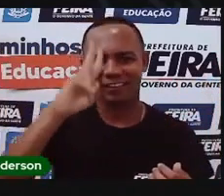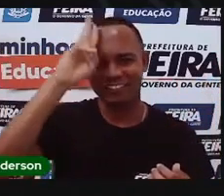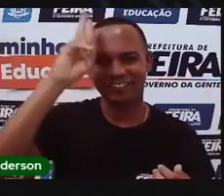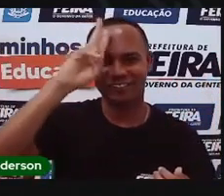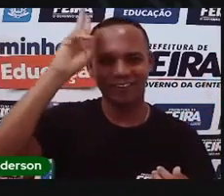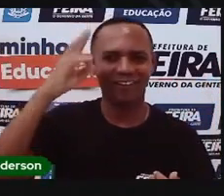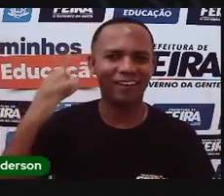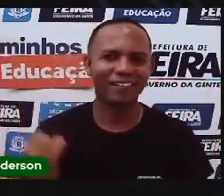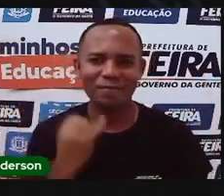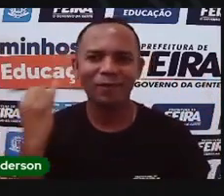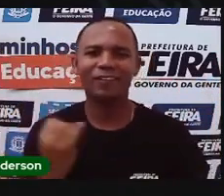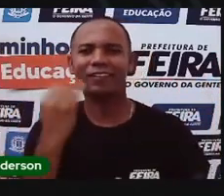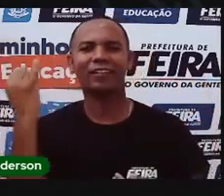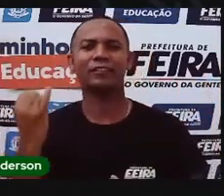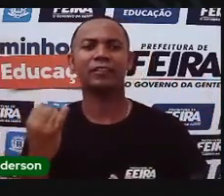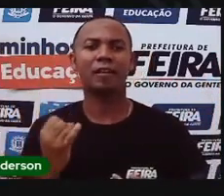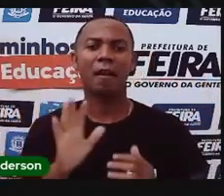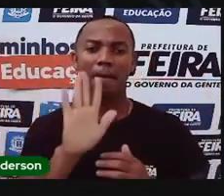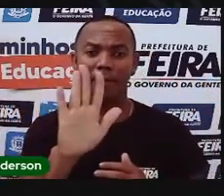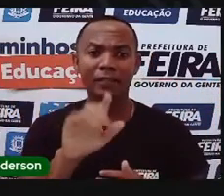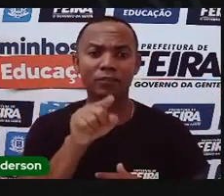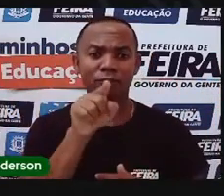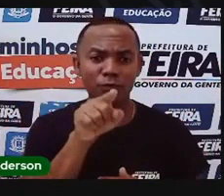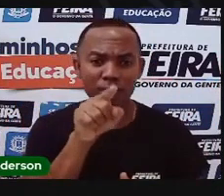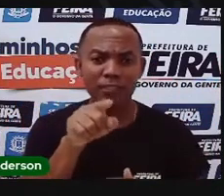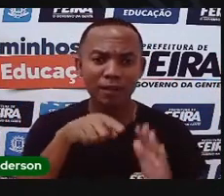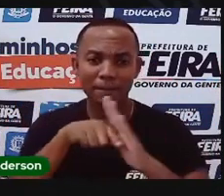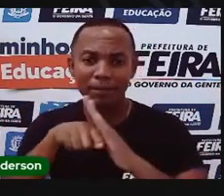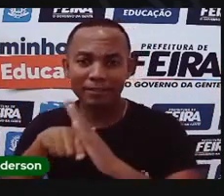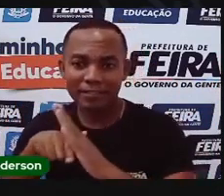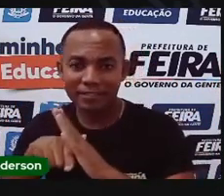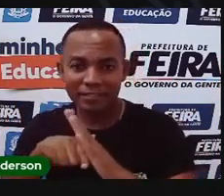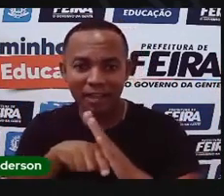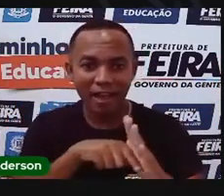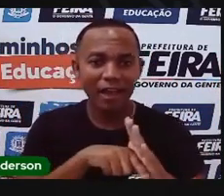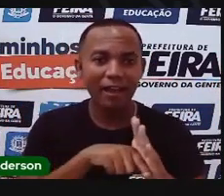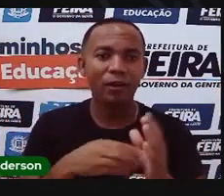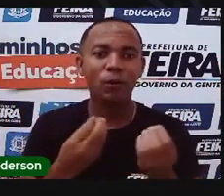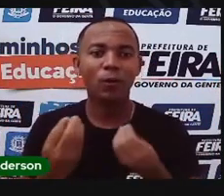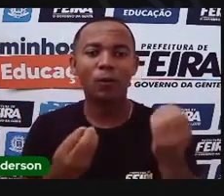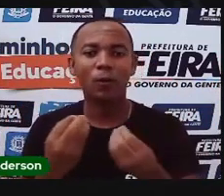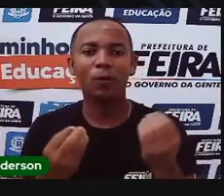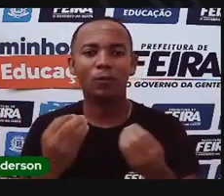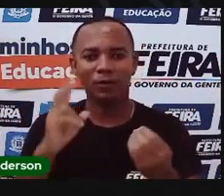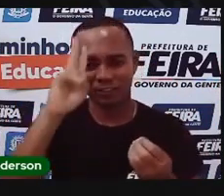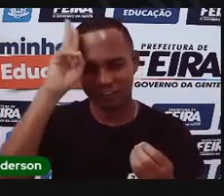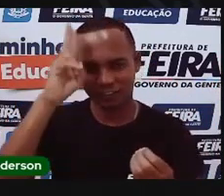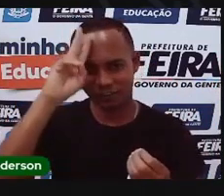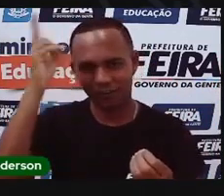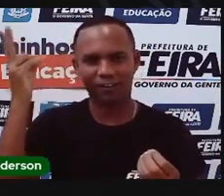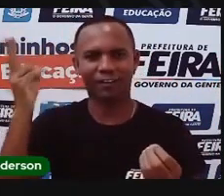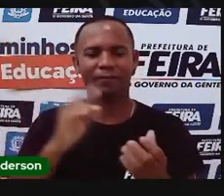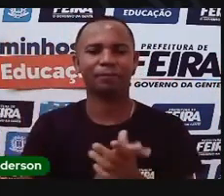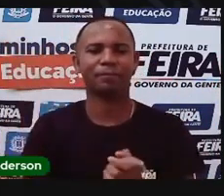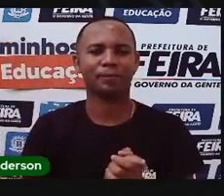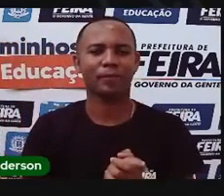na verdade, vão pesquisar para contar para mim. Porque aqui, o que a própria Maria está fazendo? Dando, olha só, o